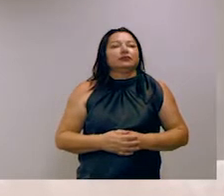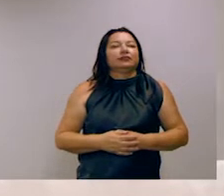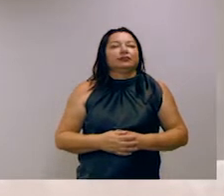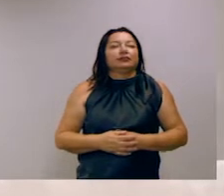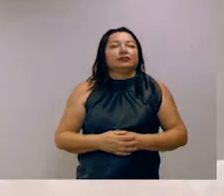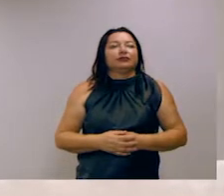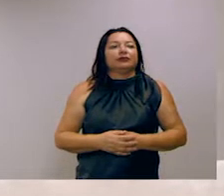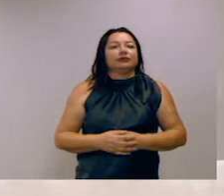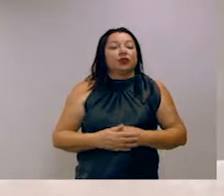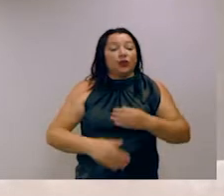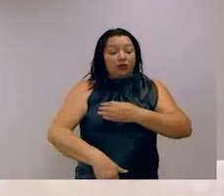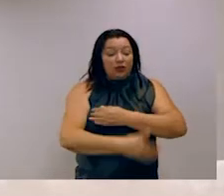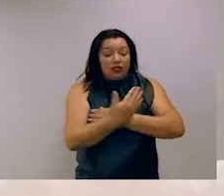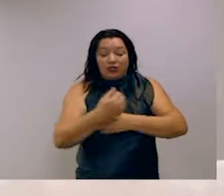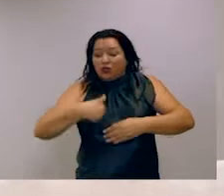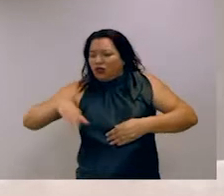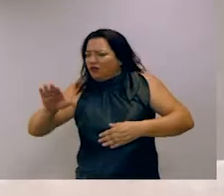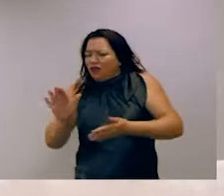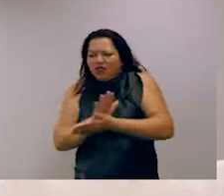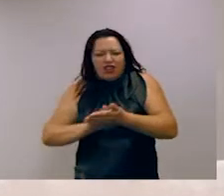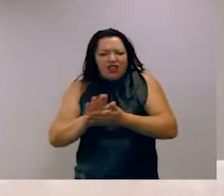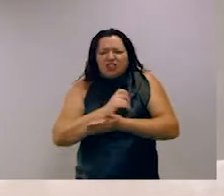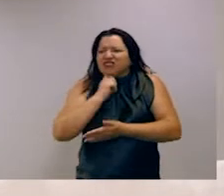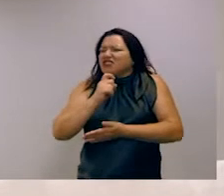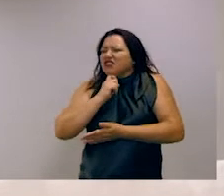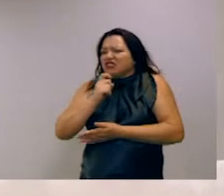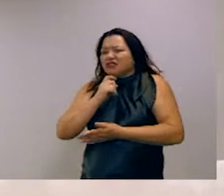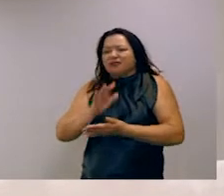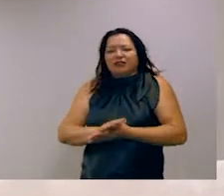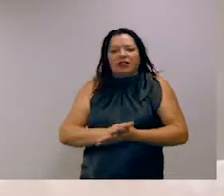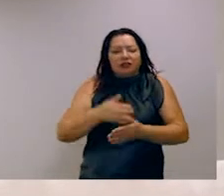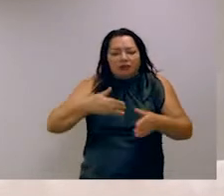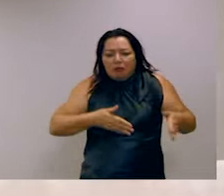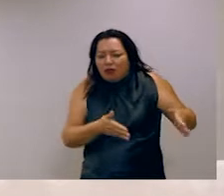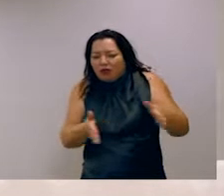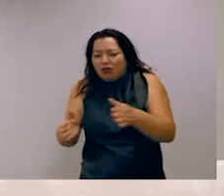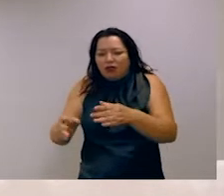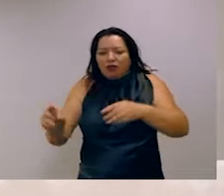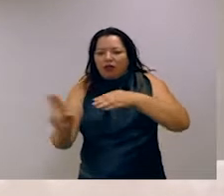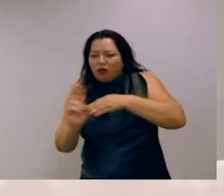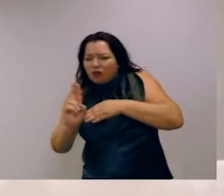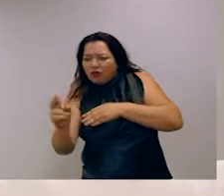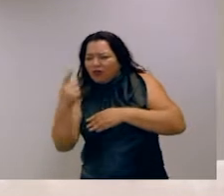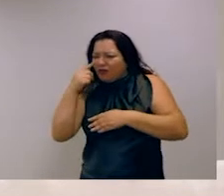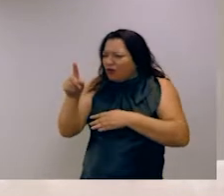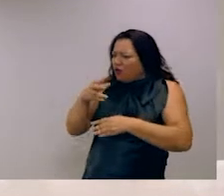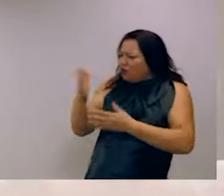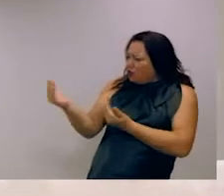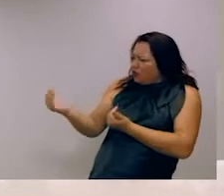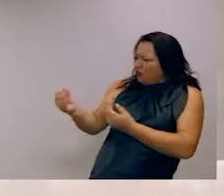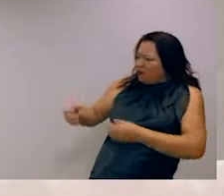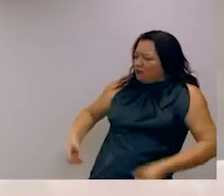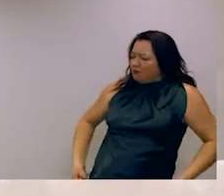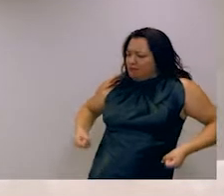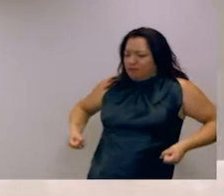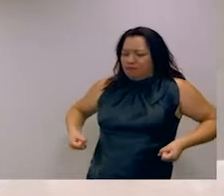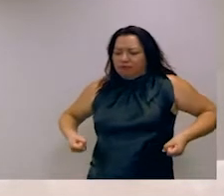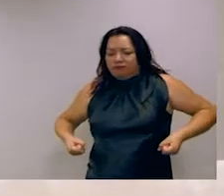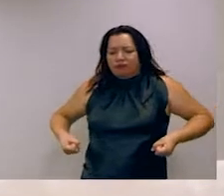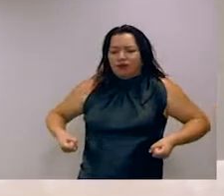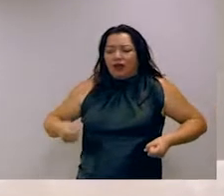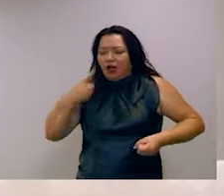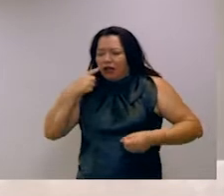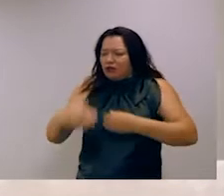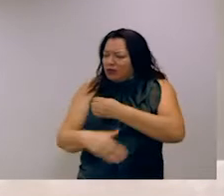o taxista não levou sequer um passageiro o dia todo. Quando ele passou pela estação ferroviária ele viu um jovem saindo com duas malas nas mãos. Então o